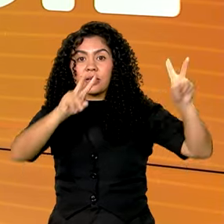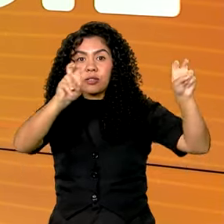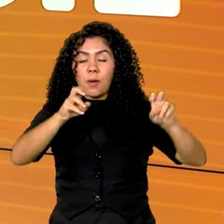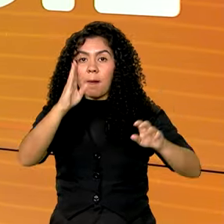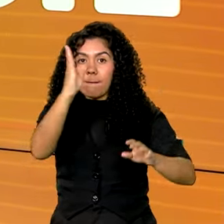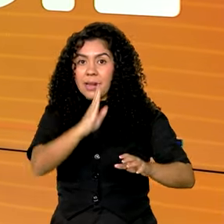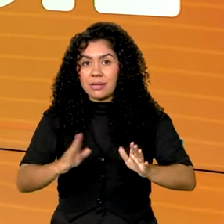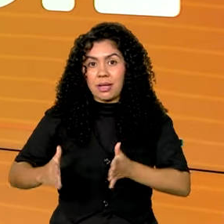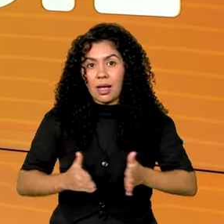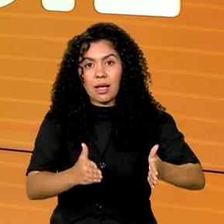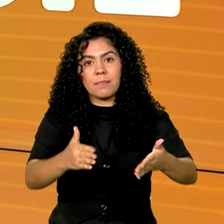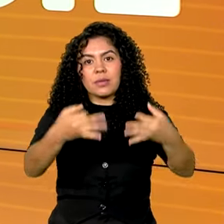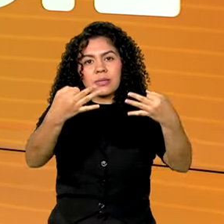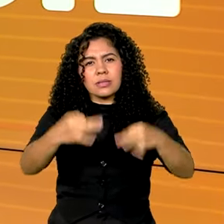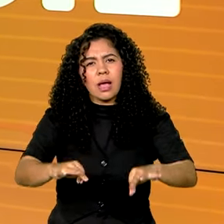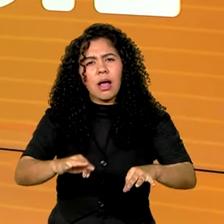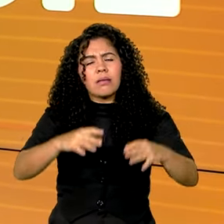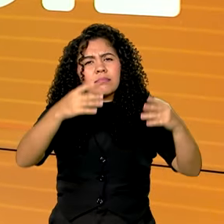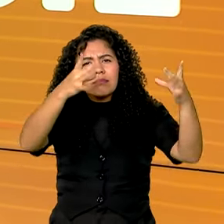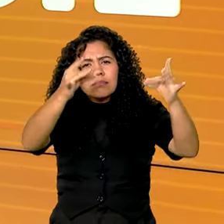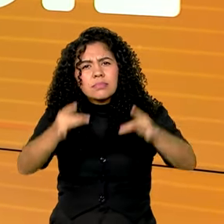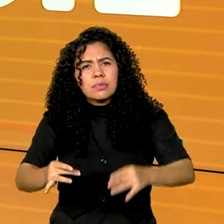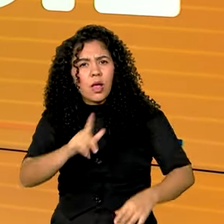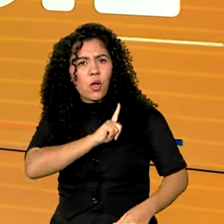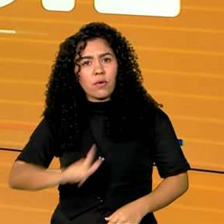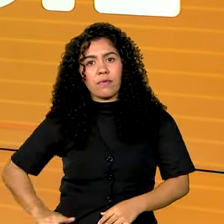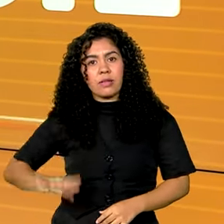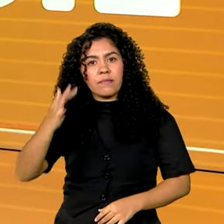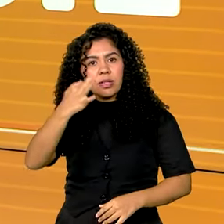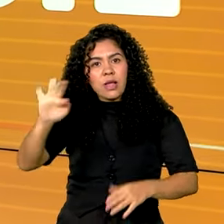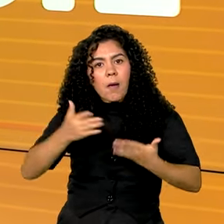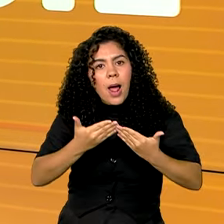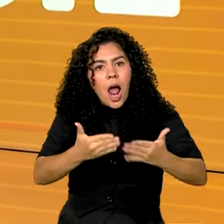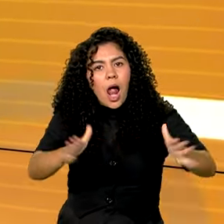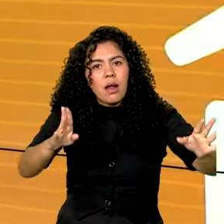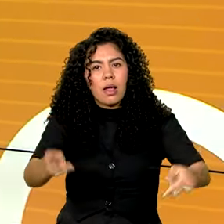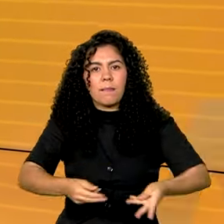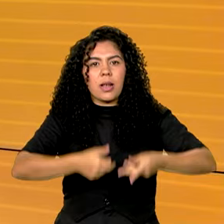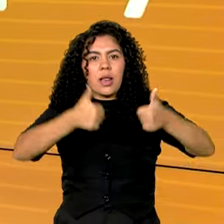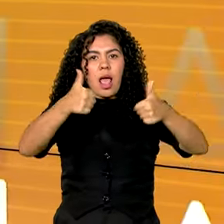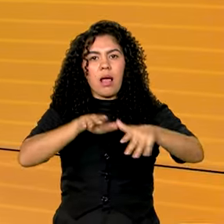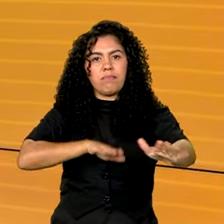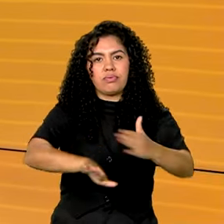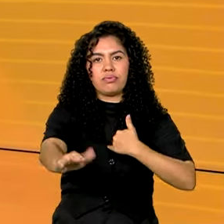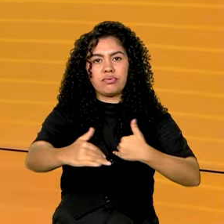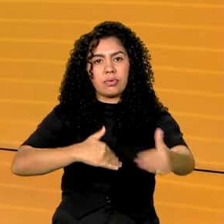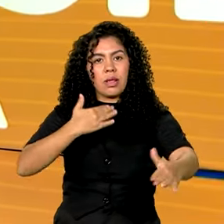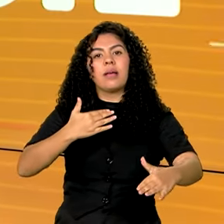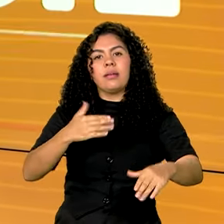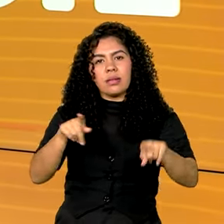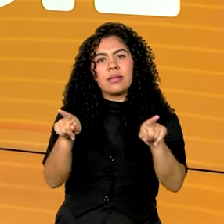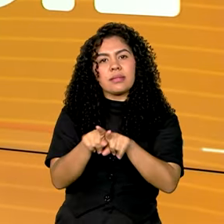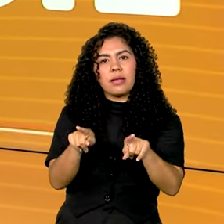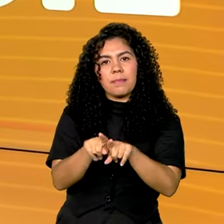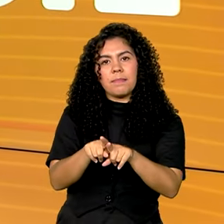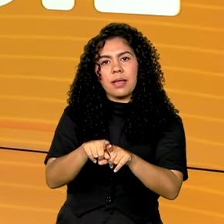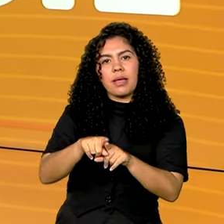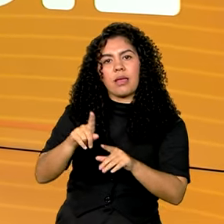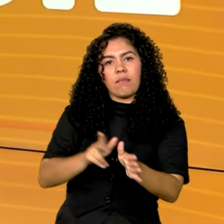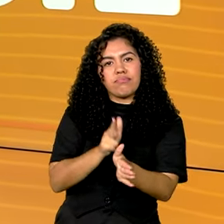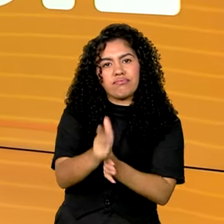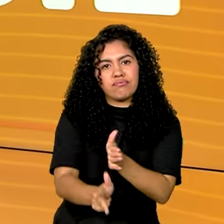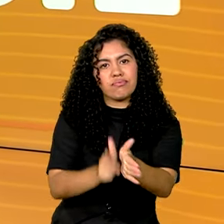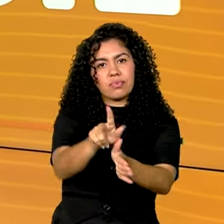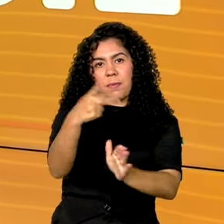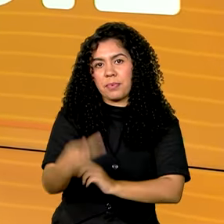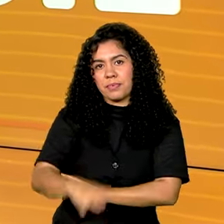Rumo Certo, você vai ver o que o governo federal tem feito para ampliar e melhorar as rodovias federais e a malha ferroviária